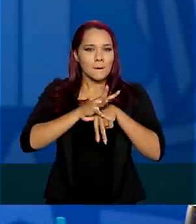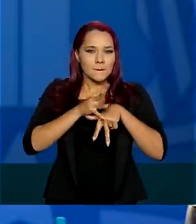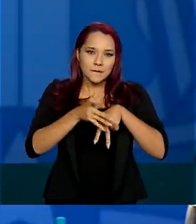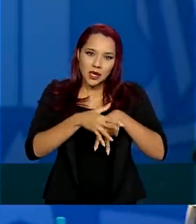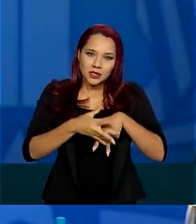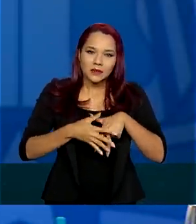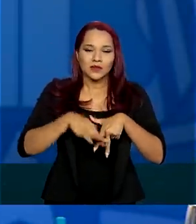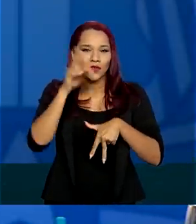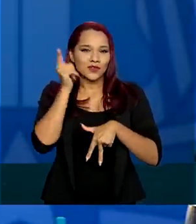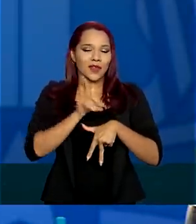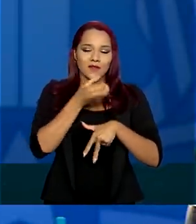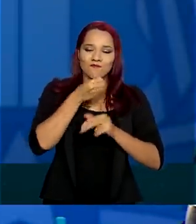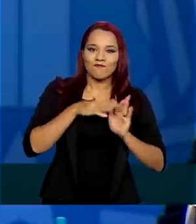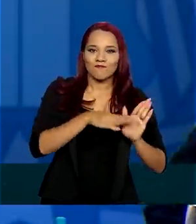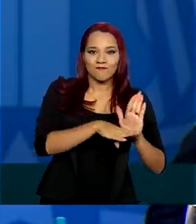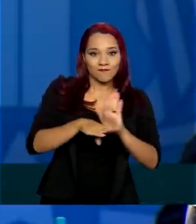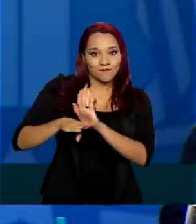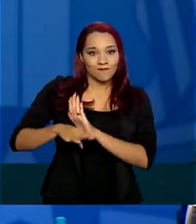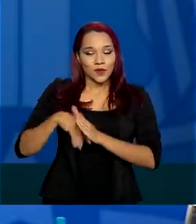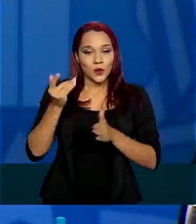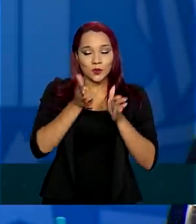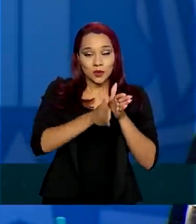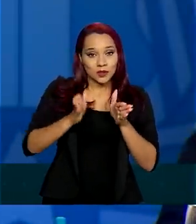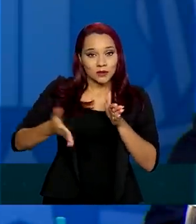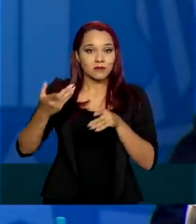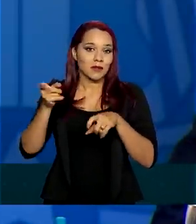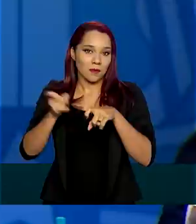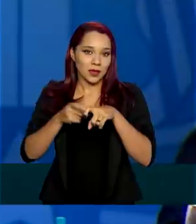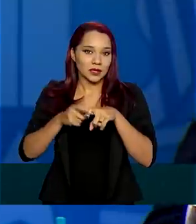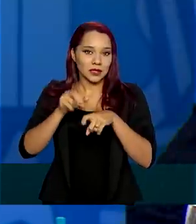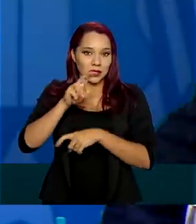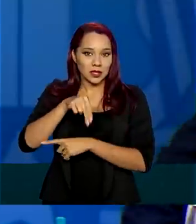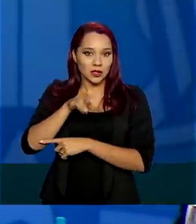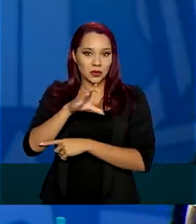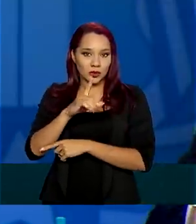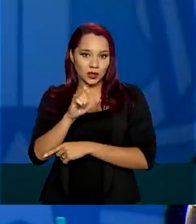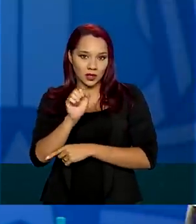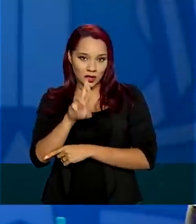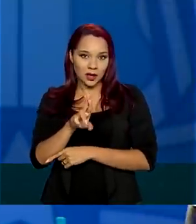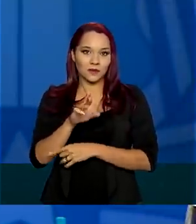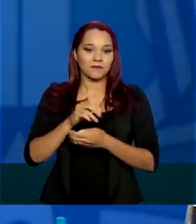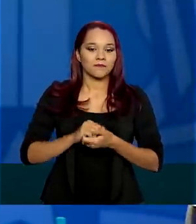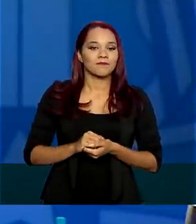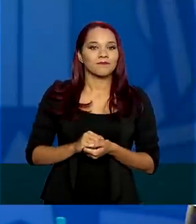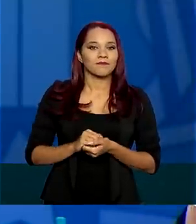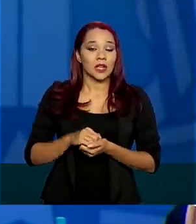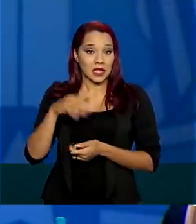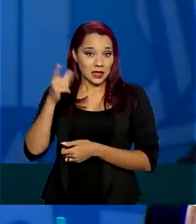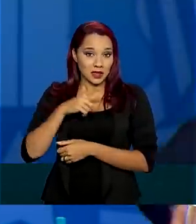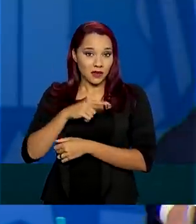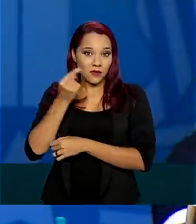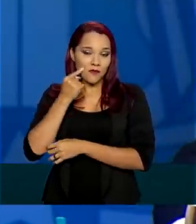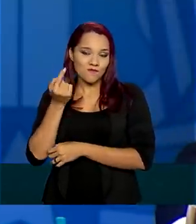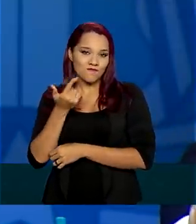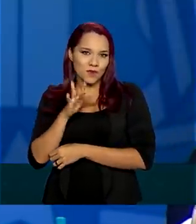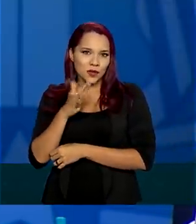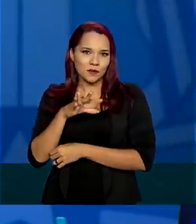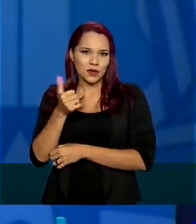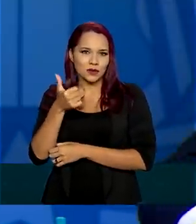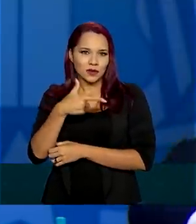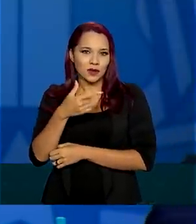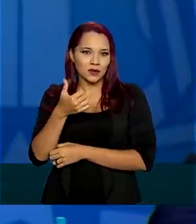beneficiados essa semana com os procedimentos da medicina nuclear. Tivemos a repatriação de cerca de 13 mil